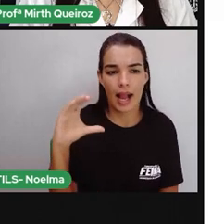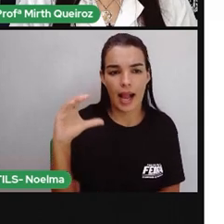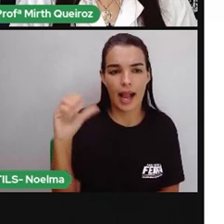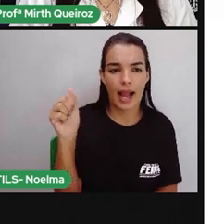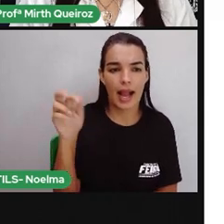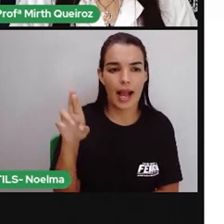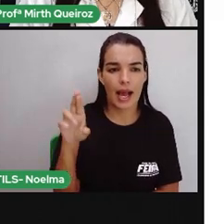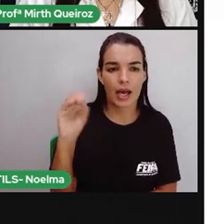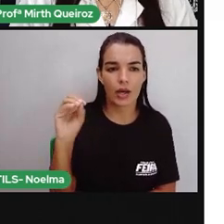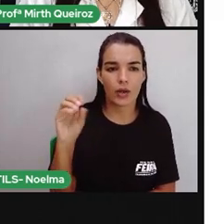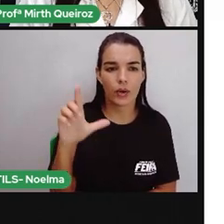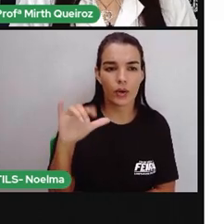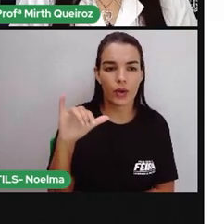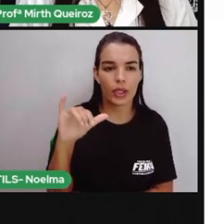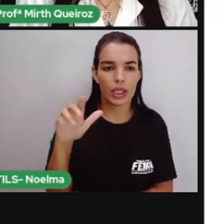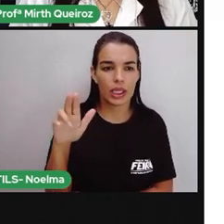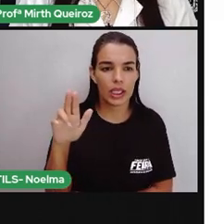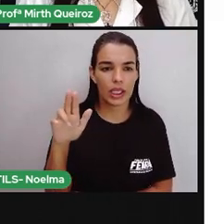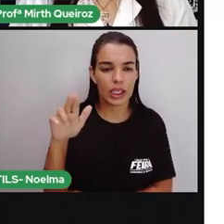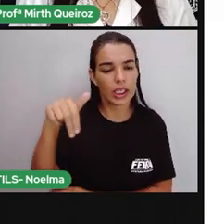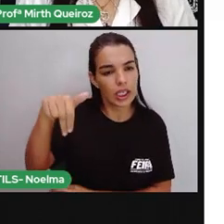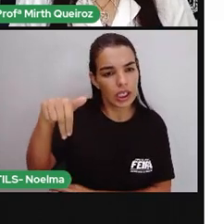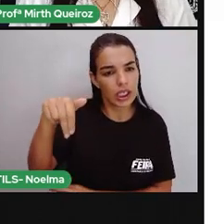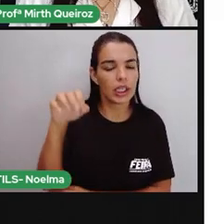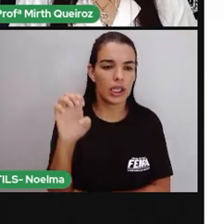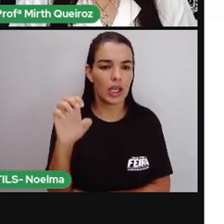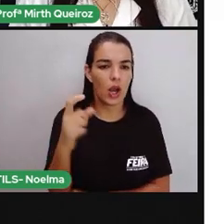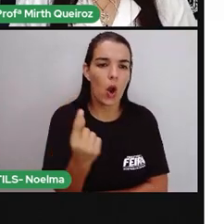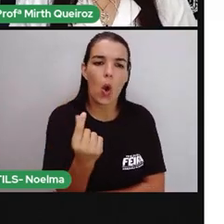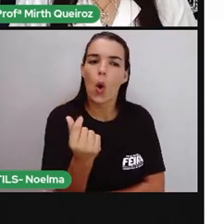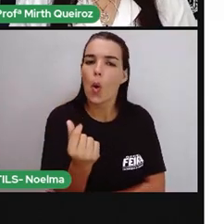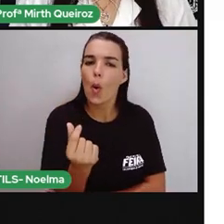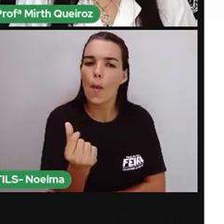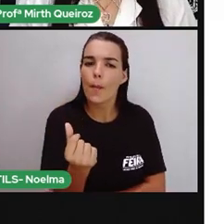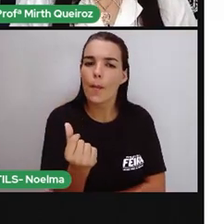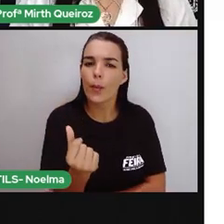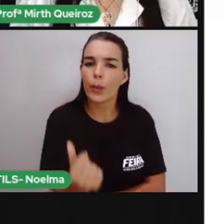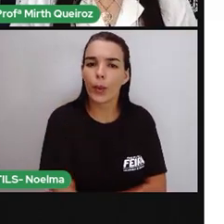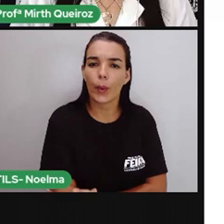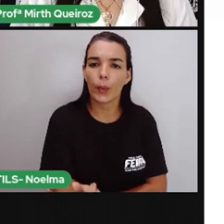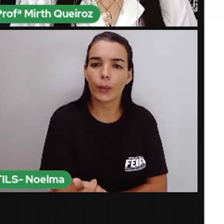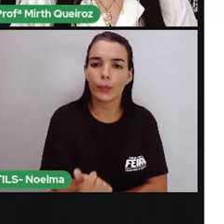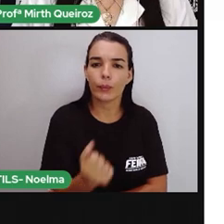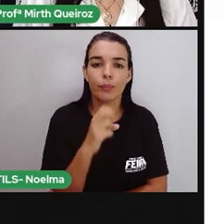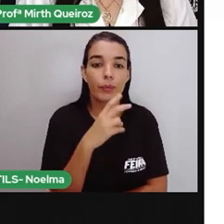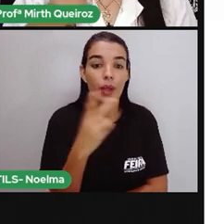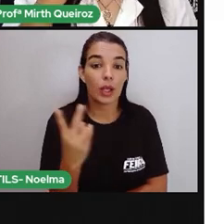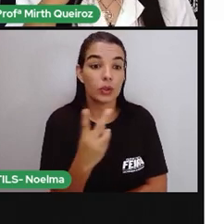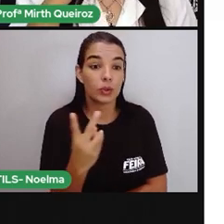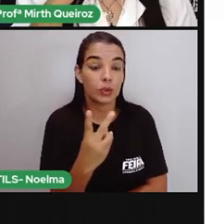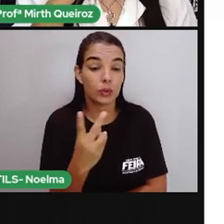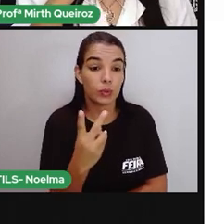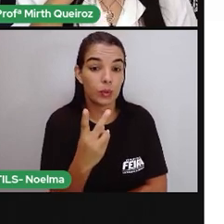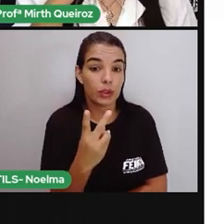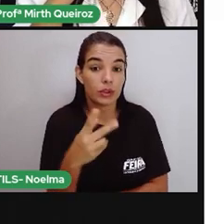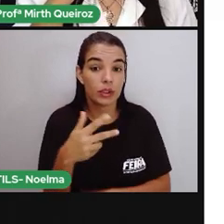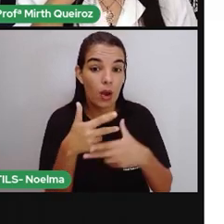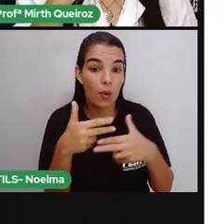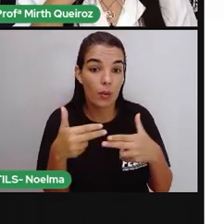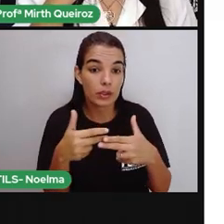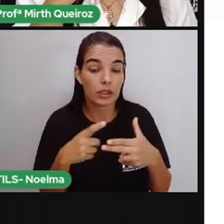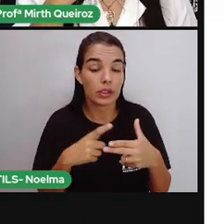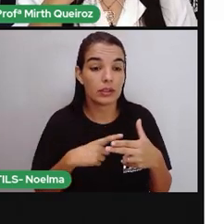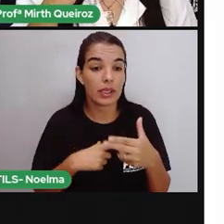papel de 5 reais e uma moeda de 1 real. Ó, então ela tem o quê aí? 5 mais 1